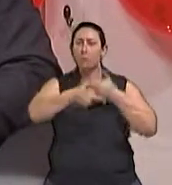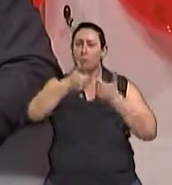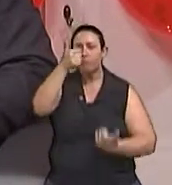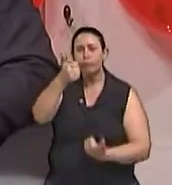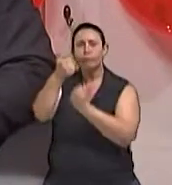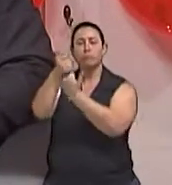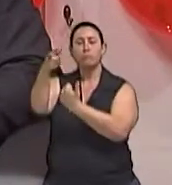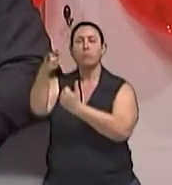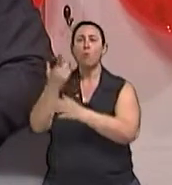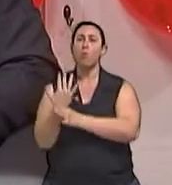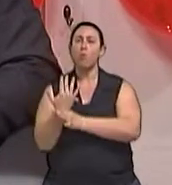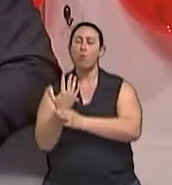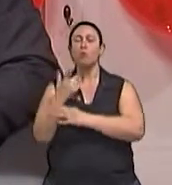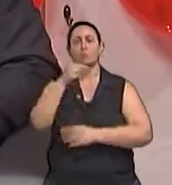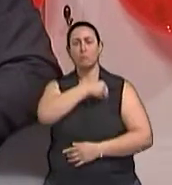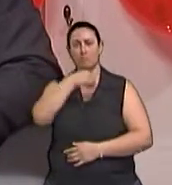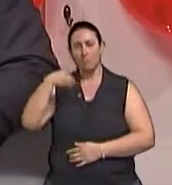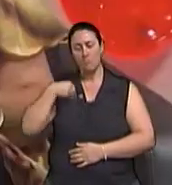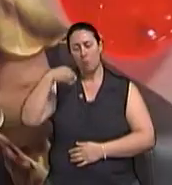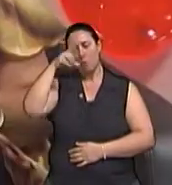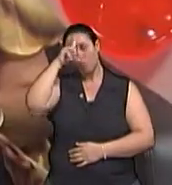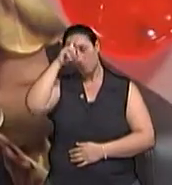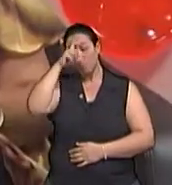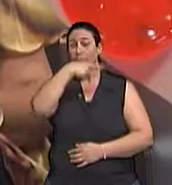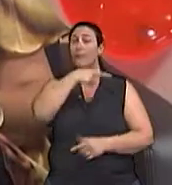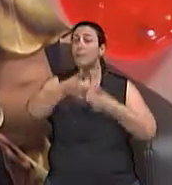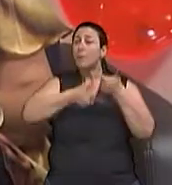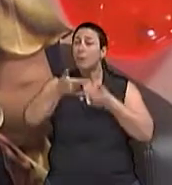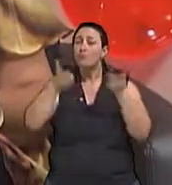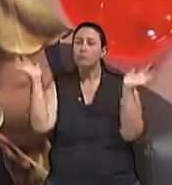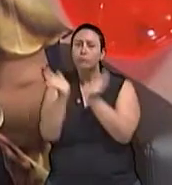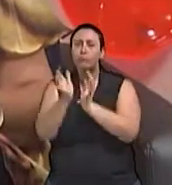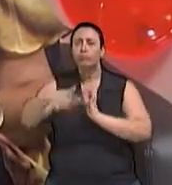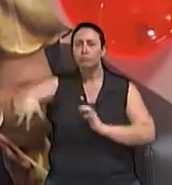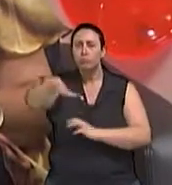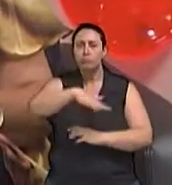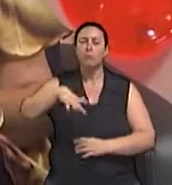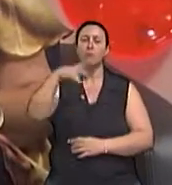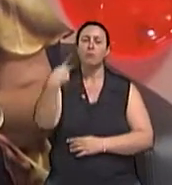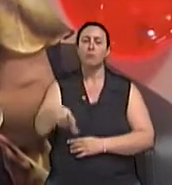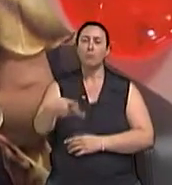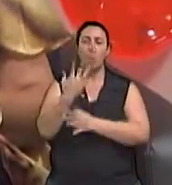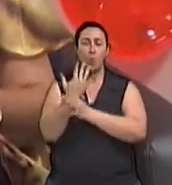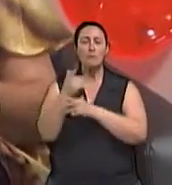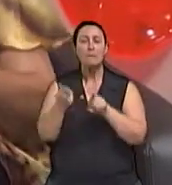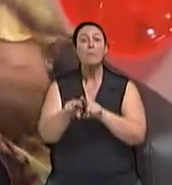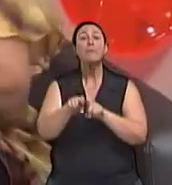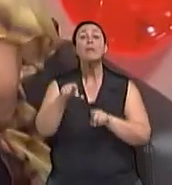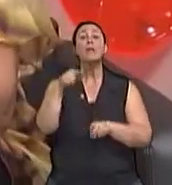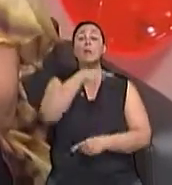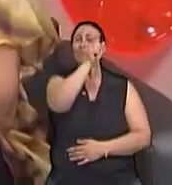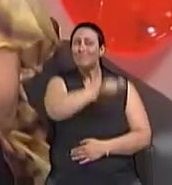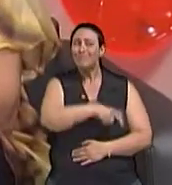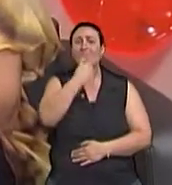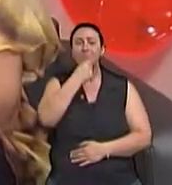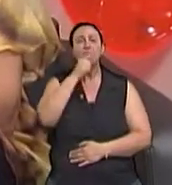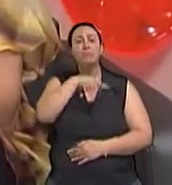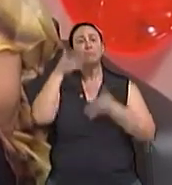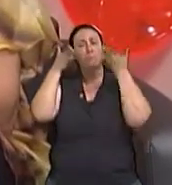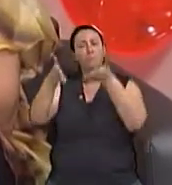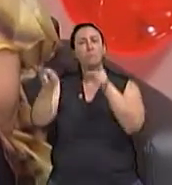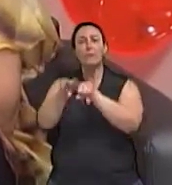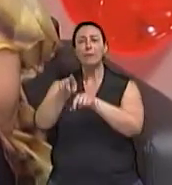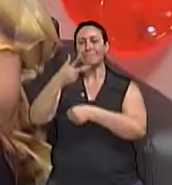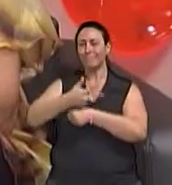Medicina da URGS, a nossa Universidade Federal do Rio Grande do Sul. Dr. Matheus, é um prazer lhe ter no